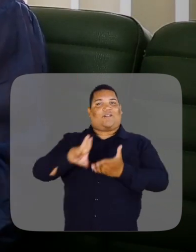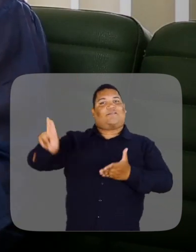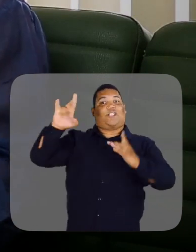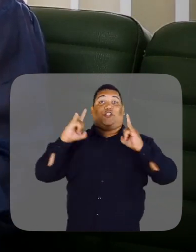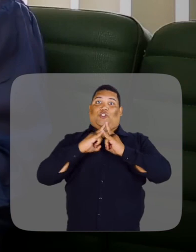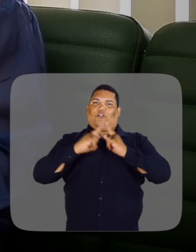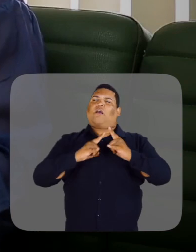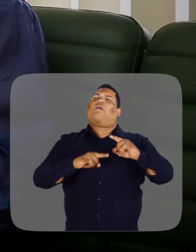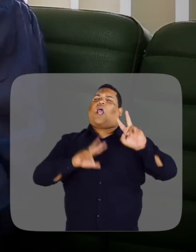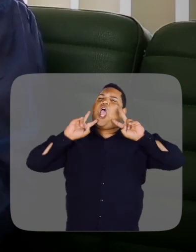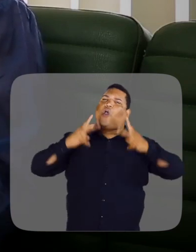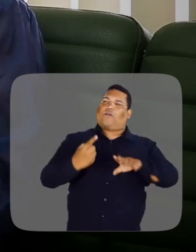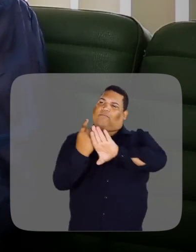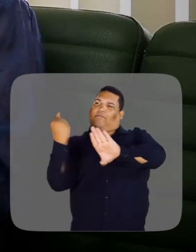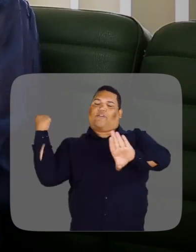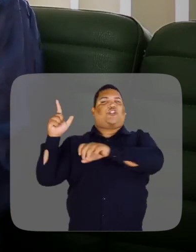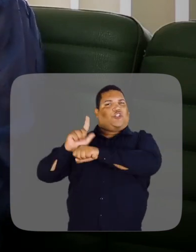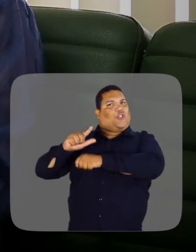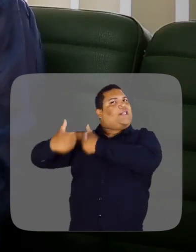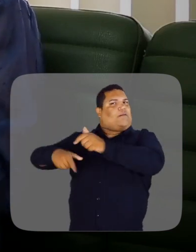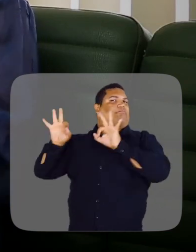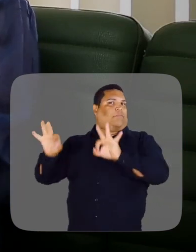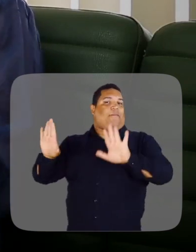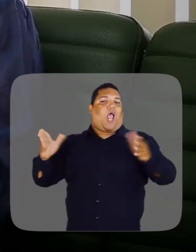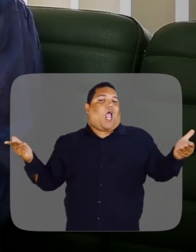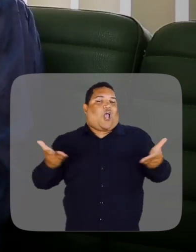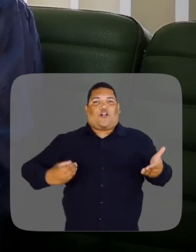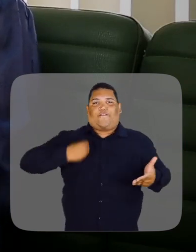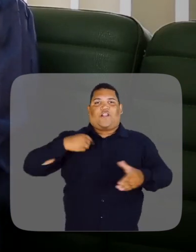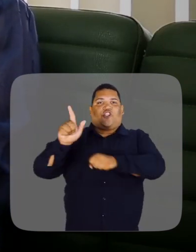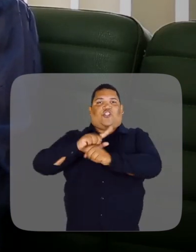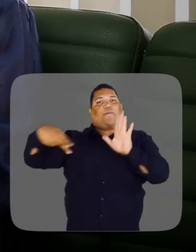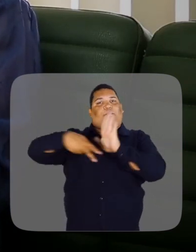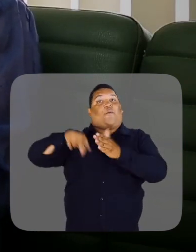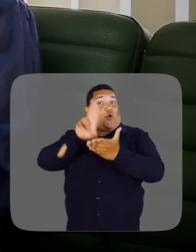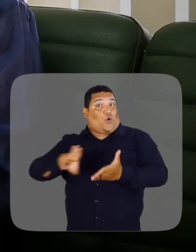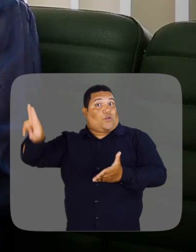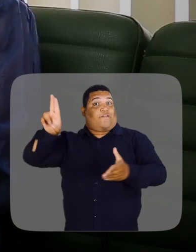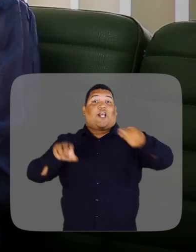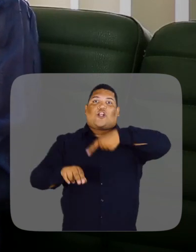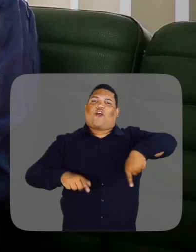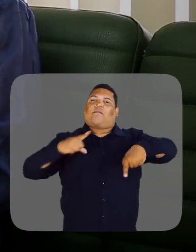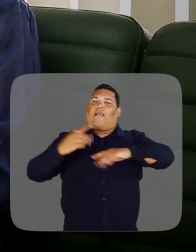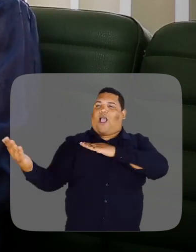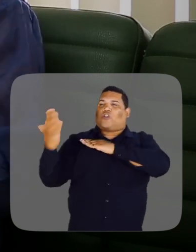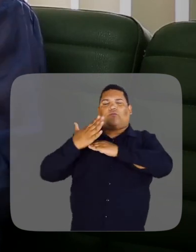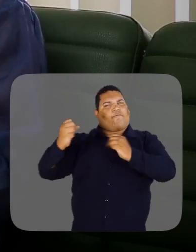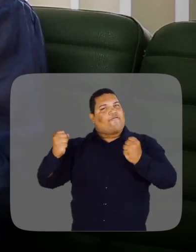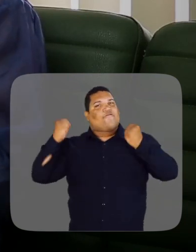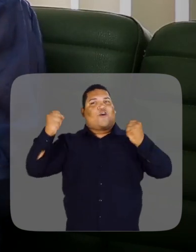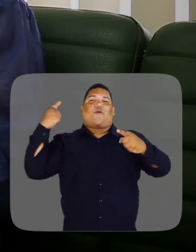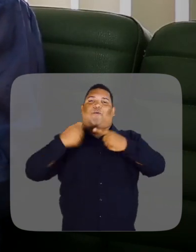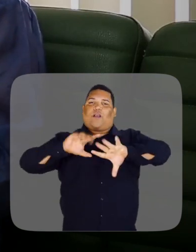Reconhecemos o trabalho de gestões anteriores, mas queremos dizer que na nossa gestão, a gestão agora da universidade, a gente tem a